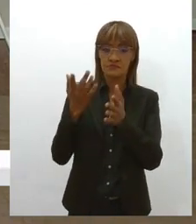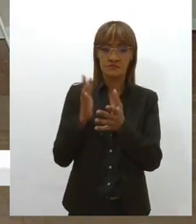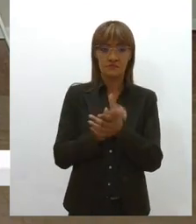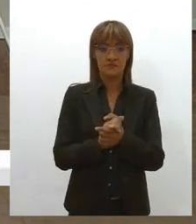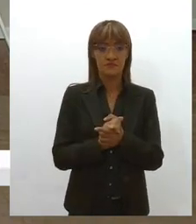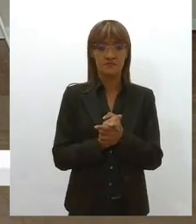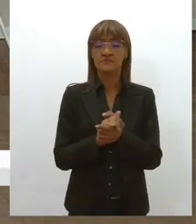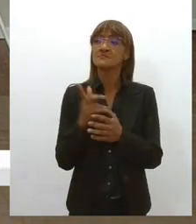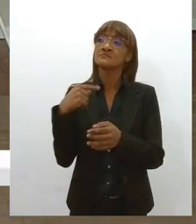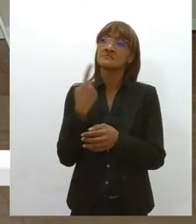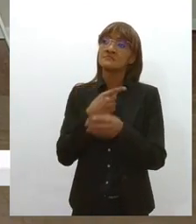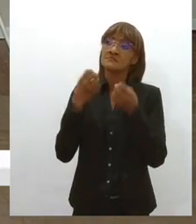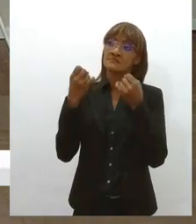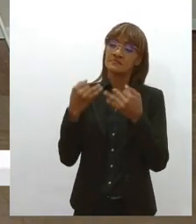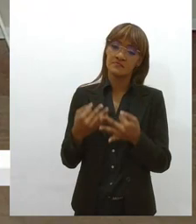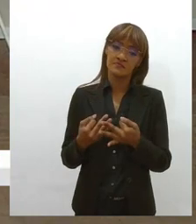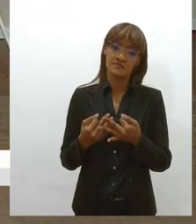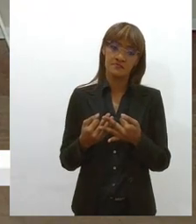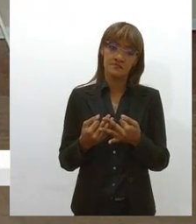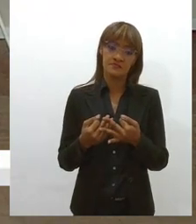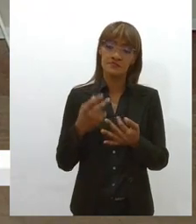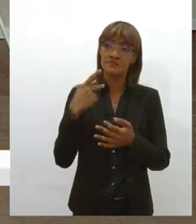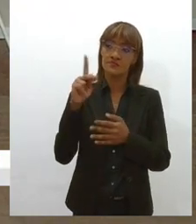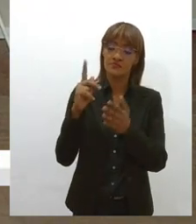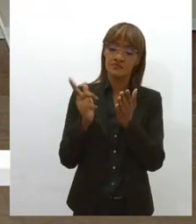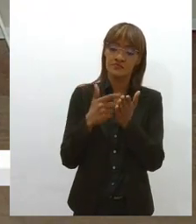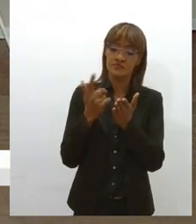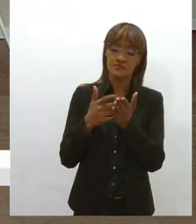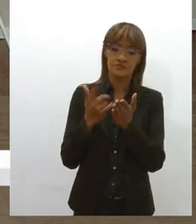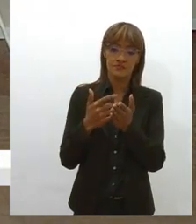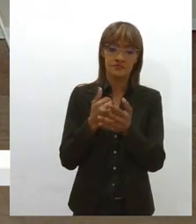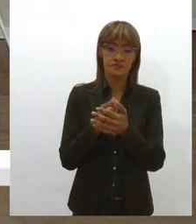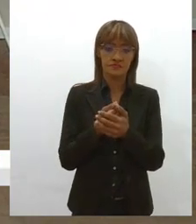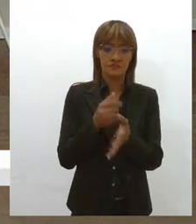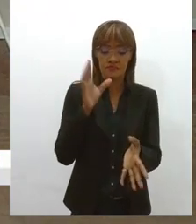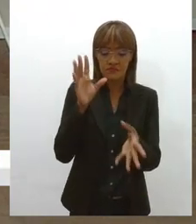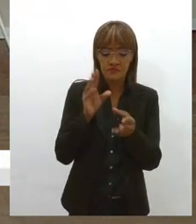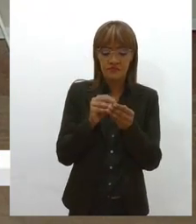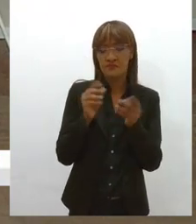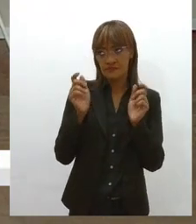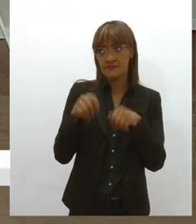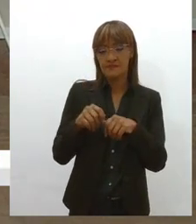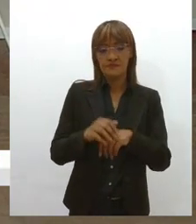aí qual é o resultado do seu livro, que se der para resumir para a gente.